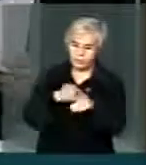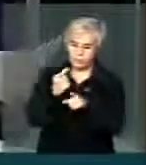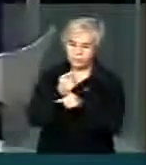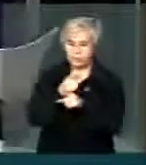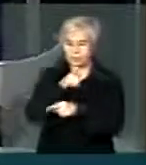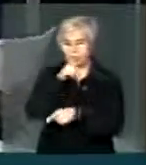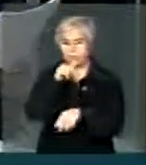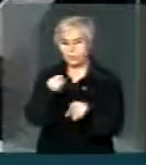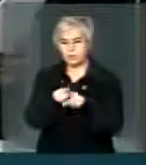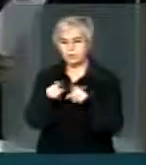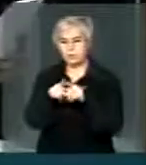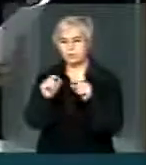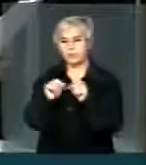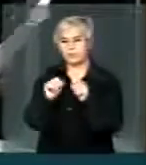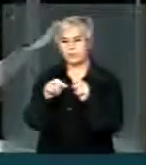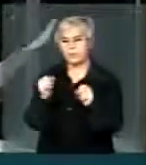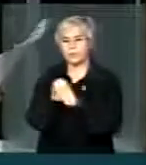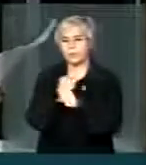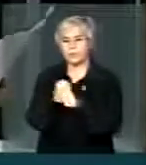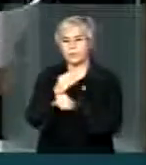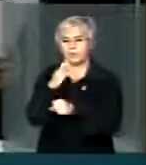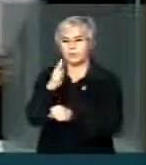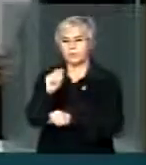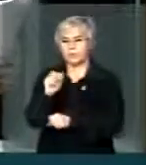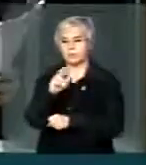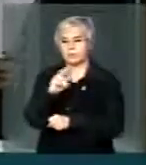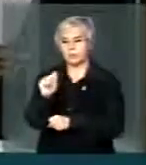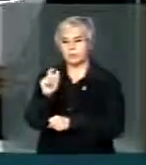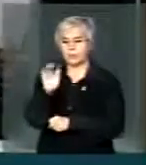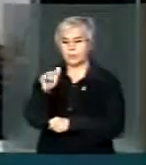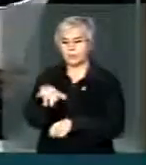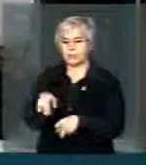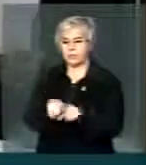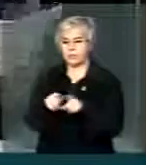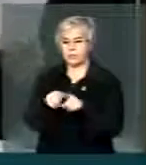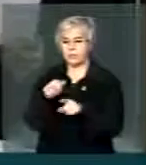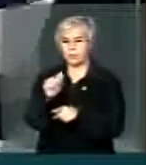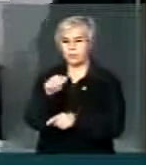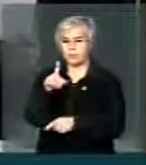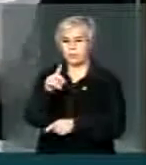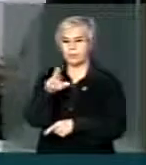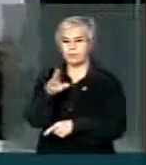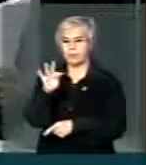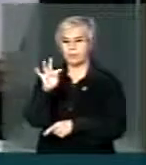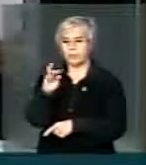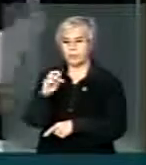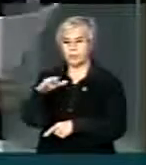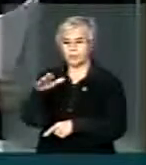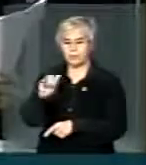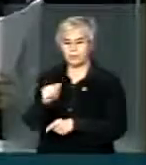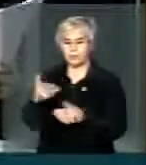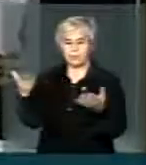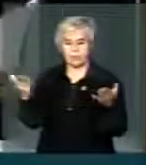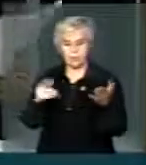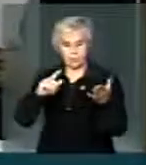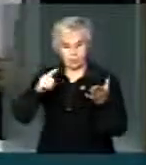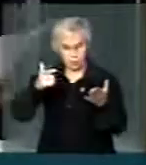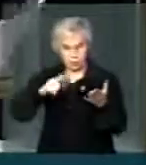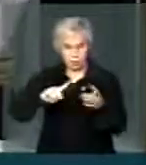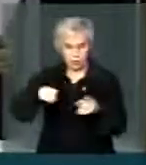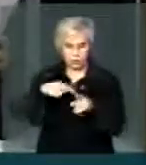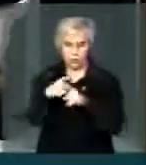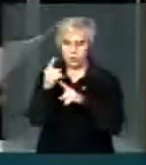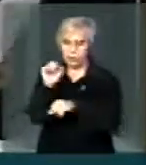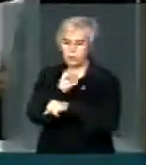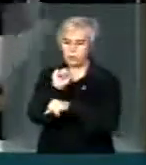suas barragas, a fazer suas adutoras. Nós não poderemos ficar eternamente mais um ano com carro-pipa. O custo